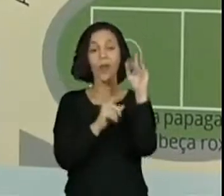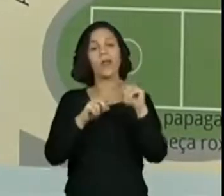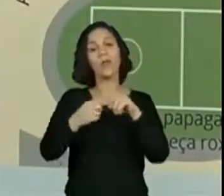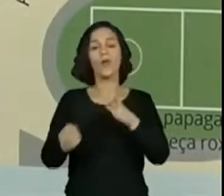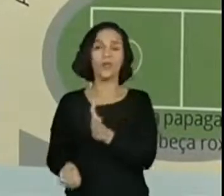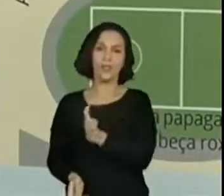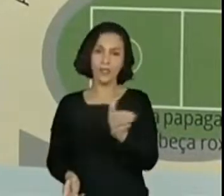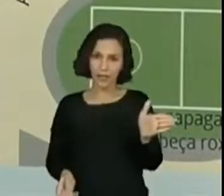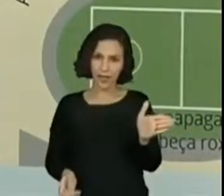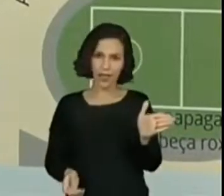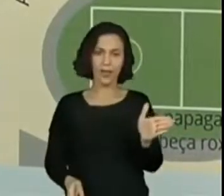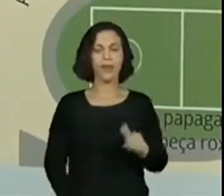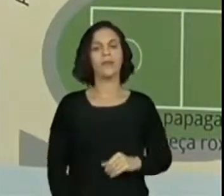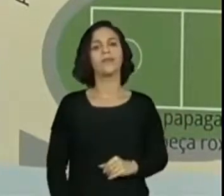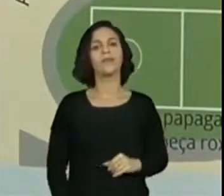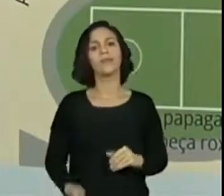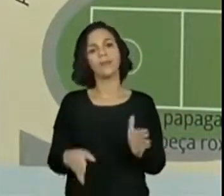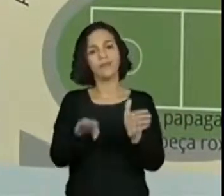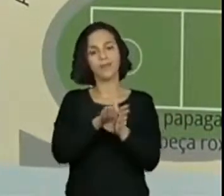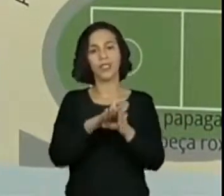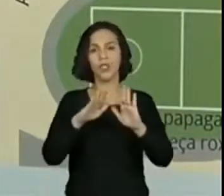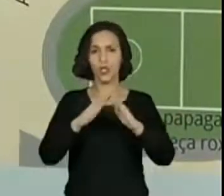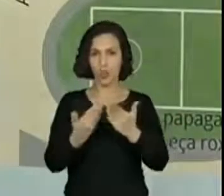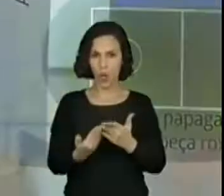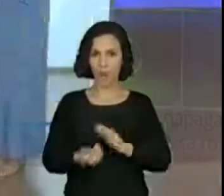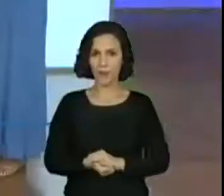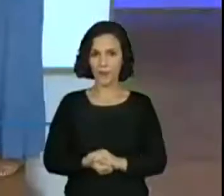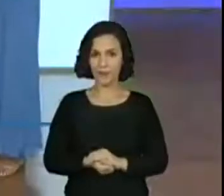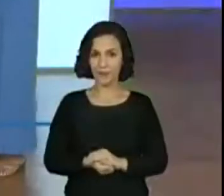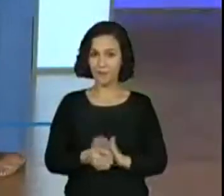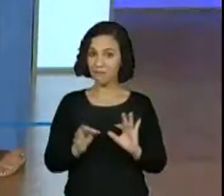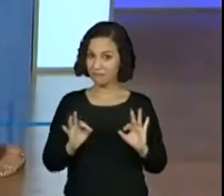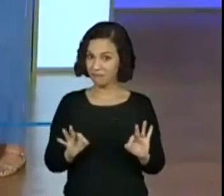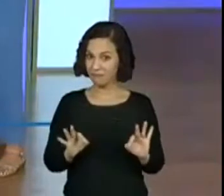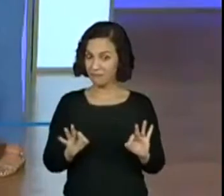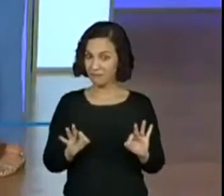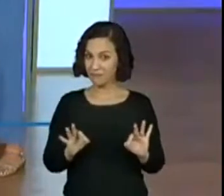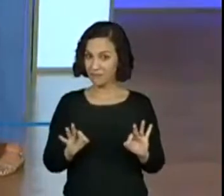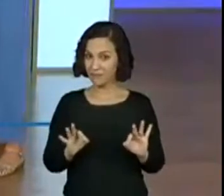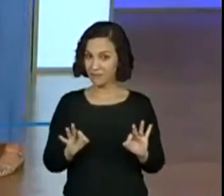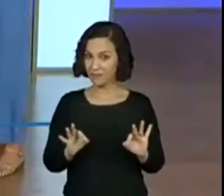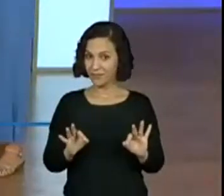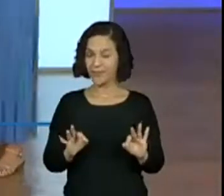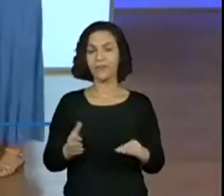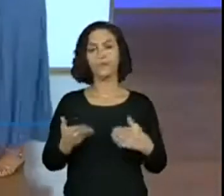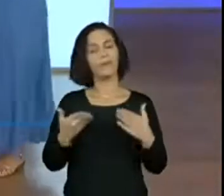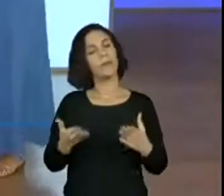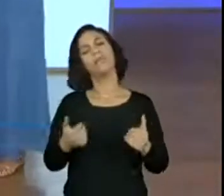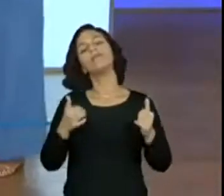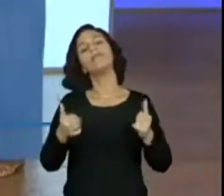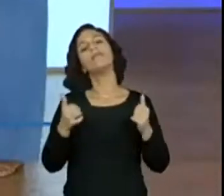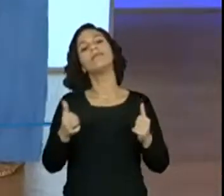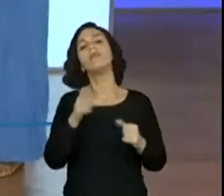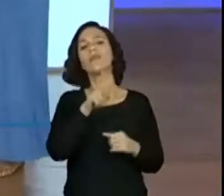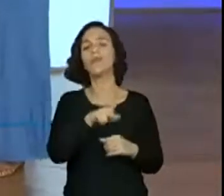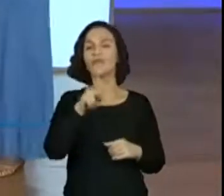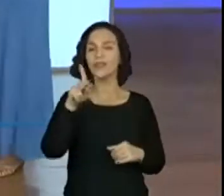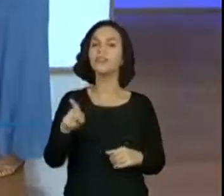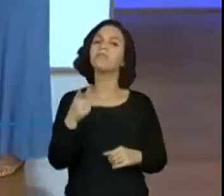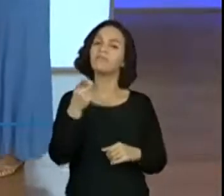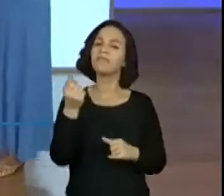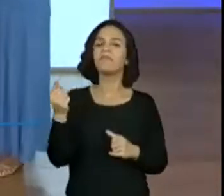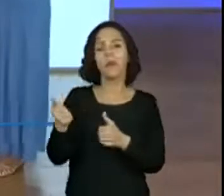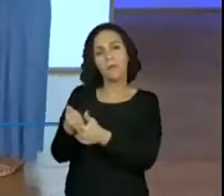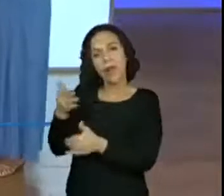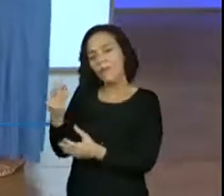chegando na escola. Muito bem, pessoal. Muito bem, Beatriz e Daniele participando ali também. A Pro colocou para a gente. Que bom,